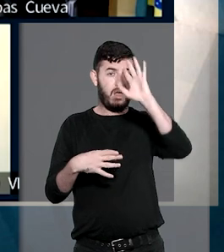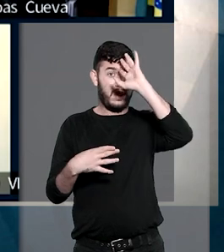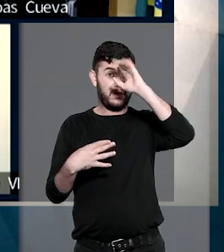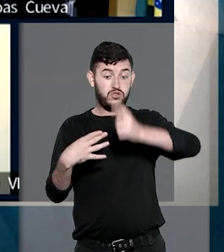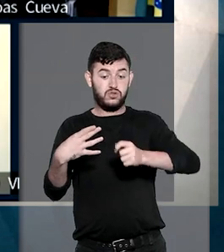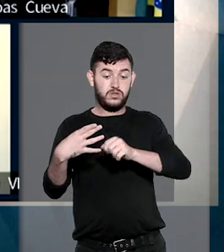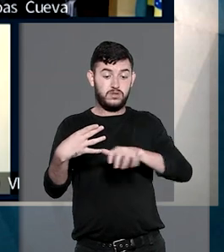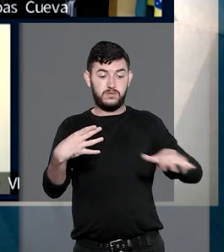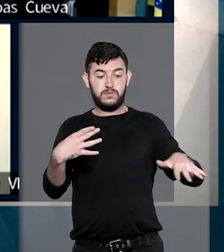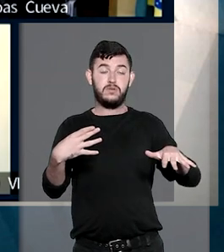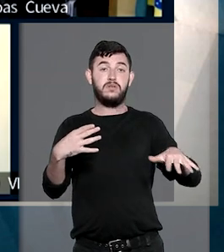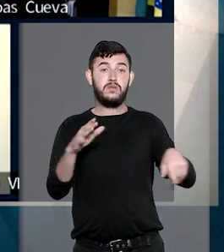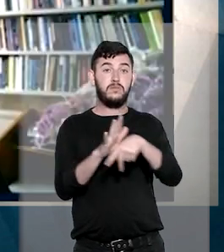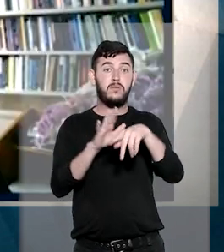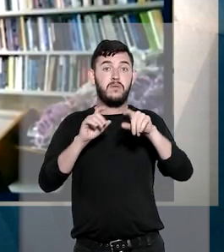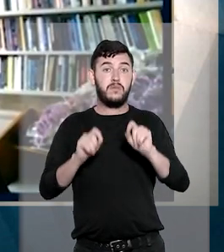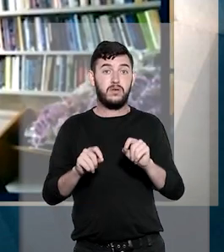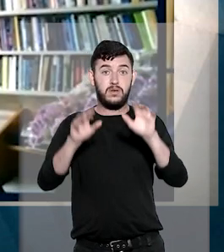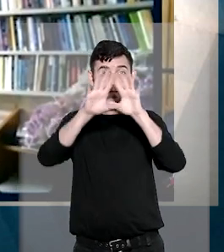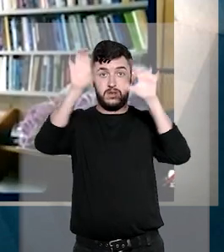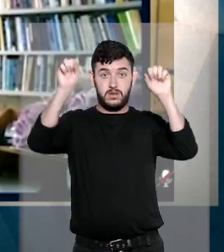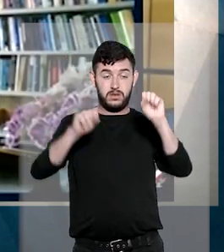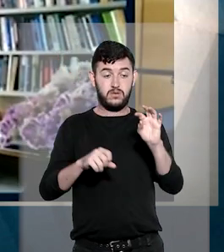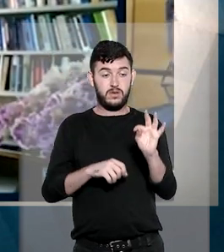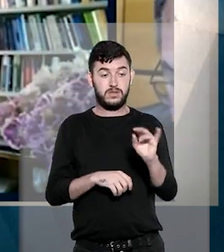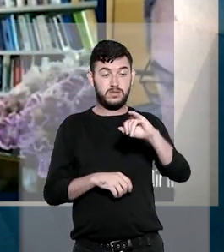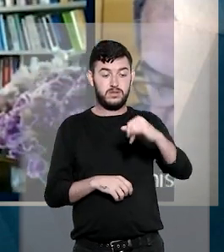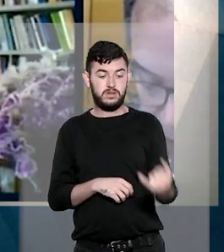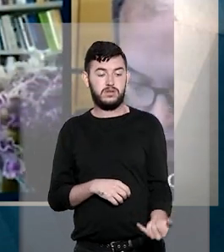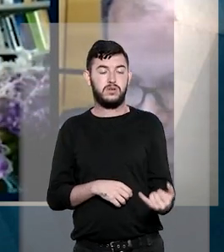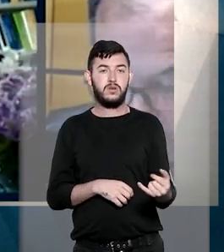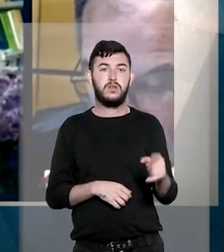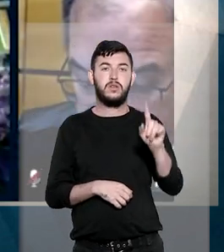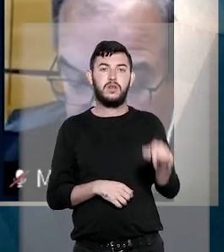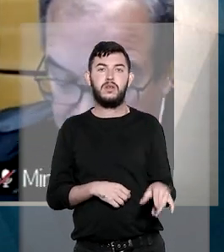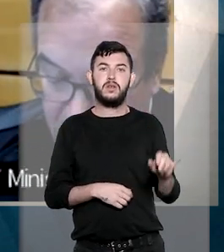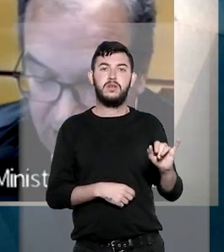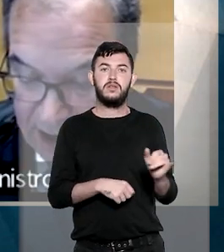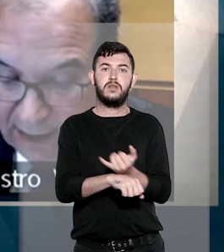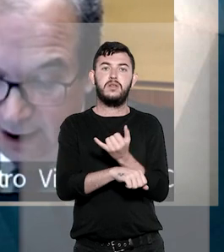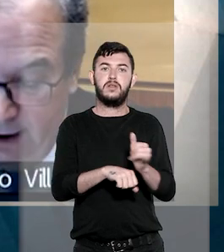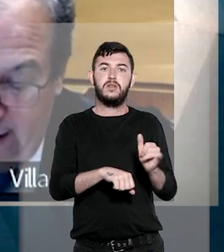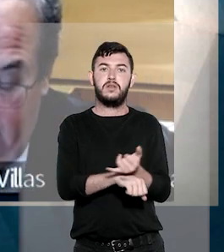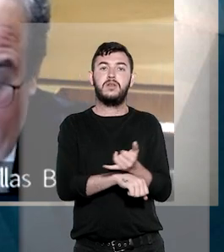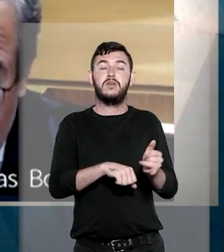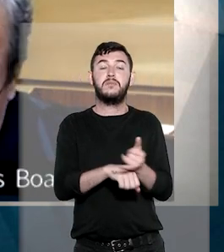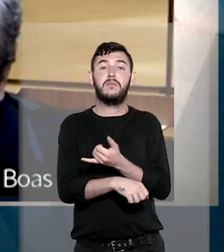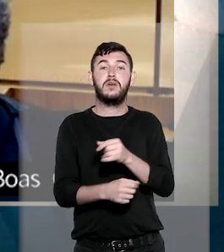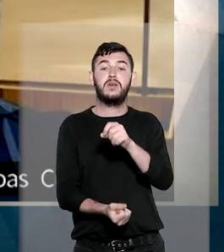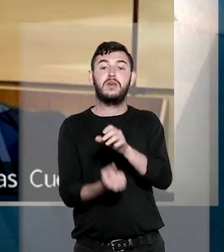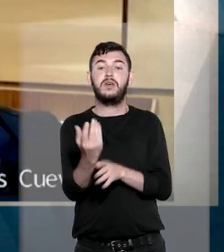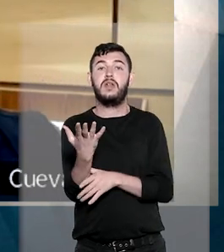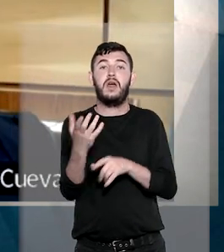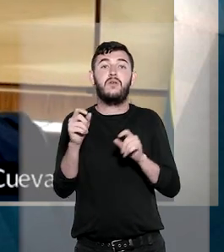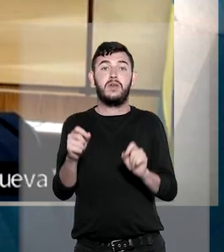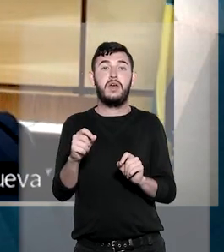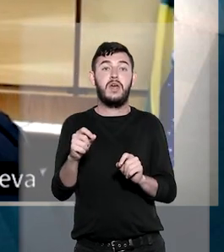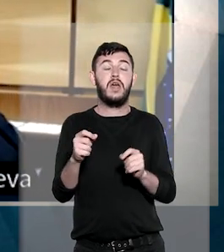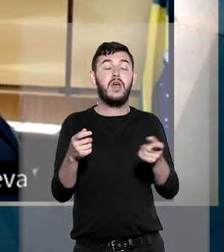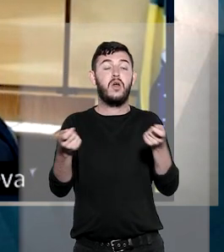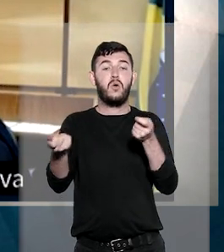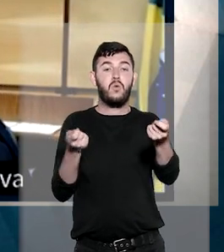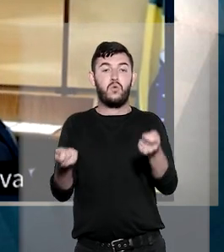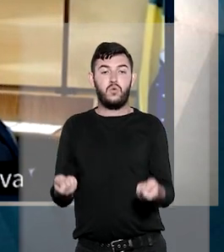entendimento de que a ação demarcatória é a via apropriada para estabelecer eventuais novos limites se houver divergência entre a